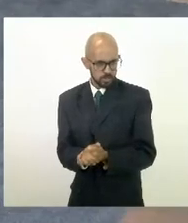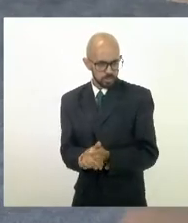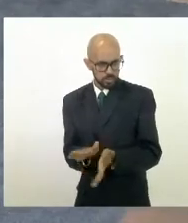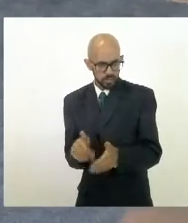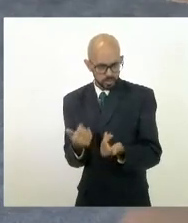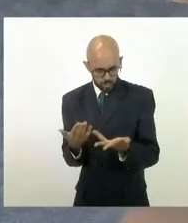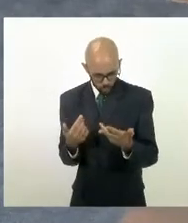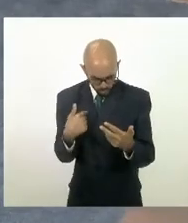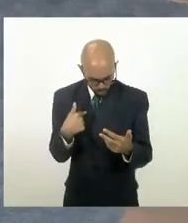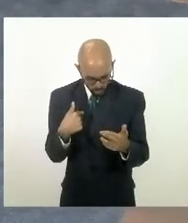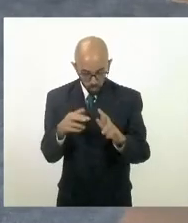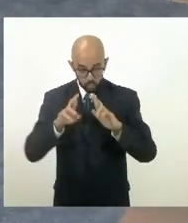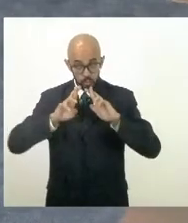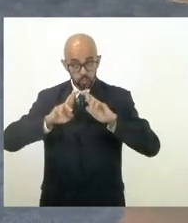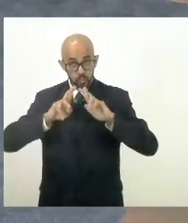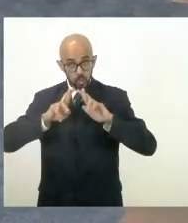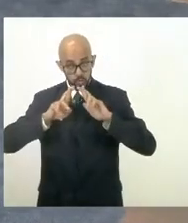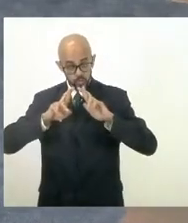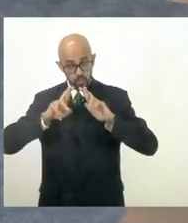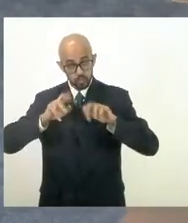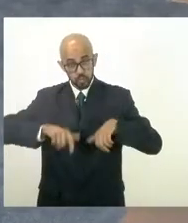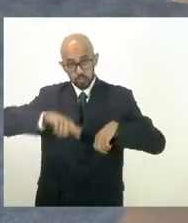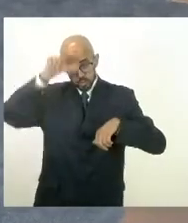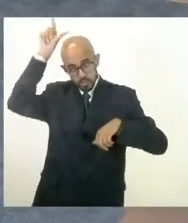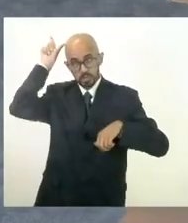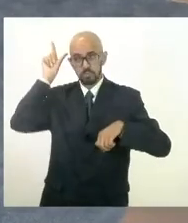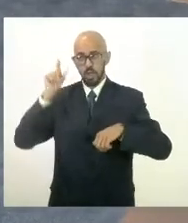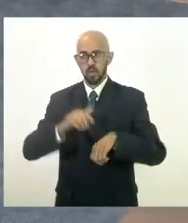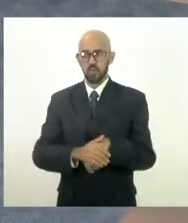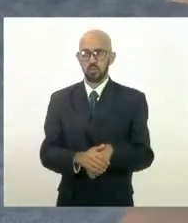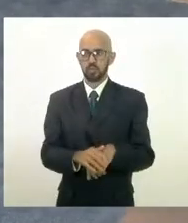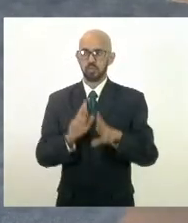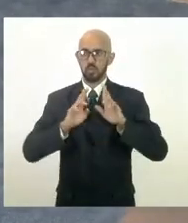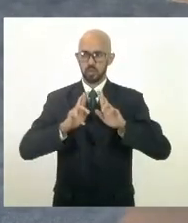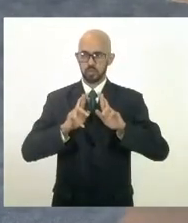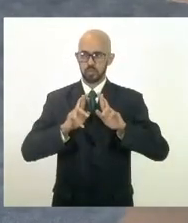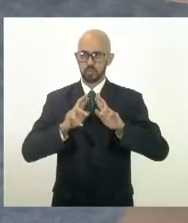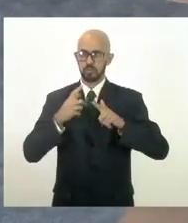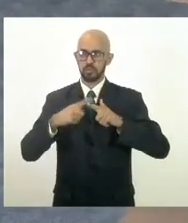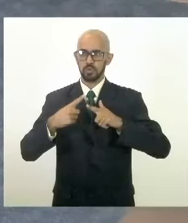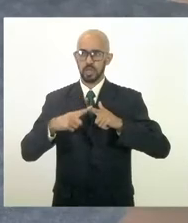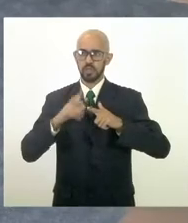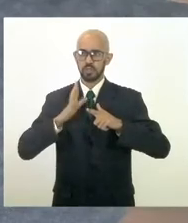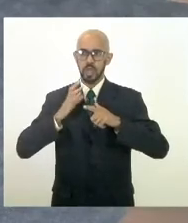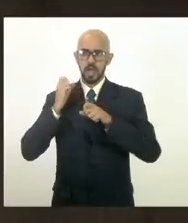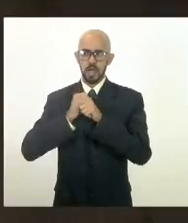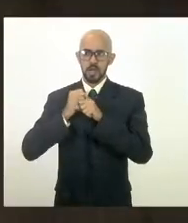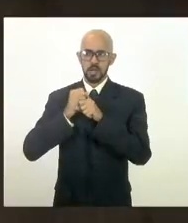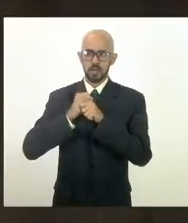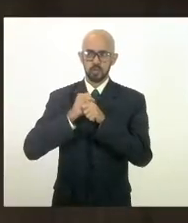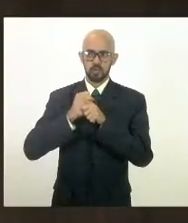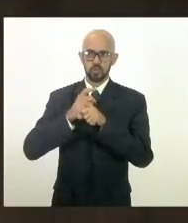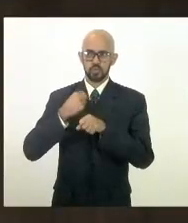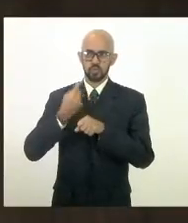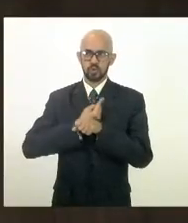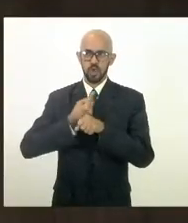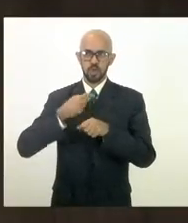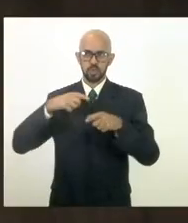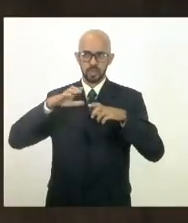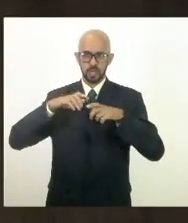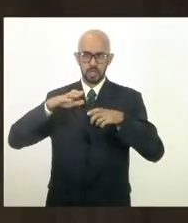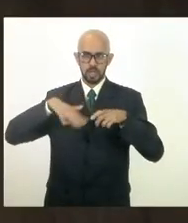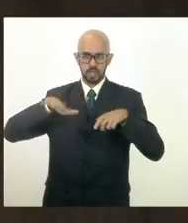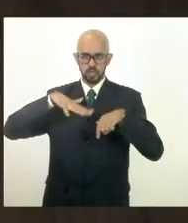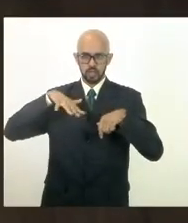torço muito deputado Luiz Paulo mas torço muito mesmo porque há anos a nossa região não recebe investimento